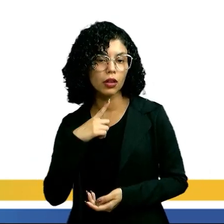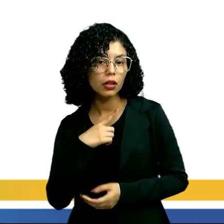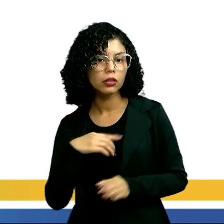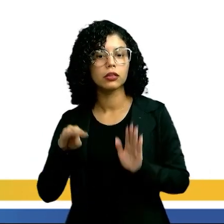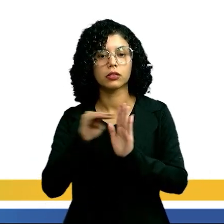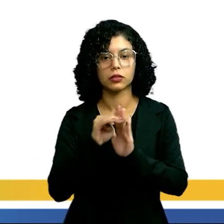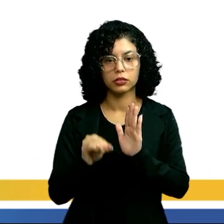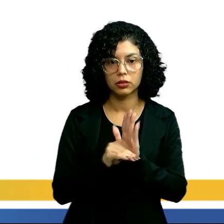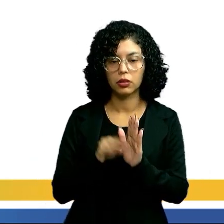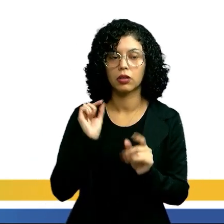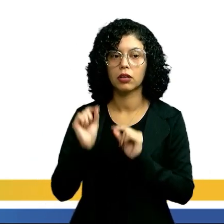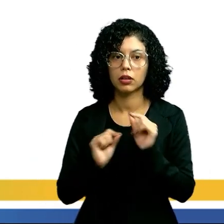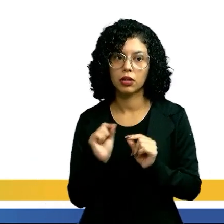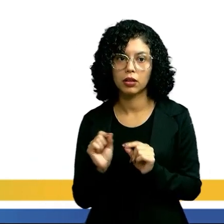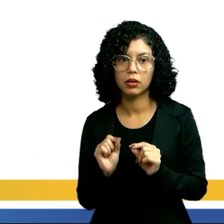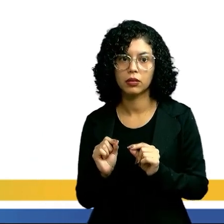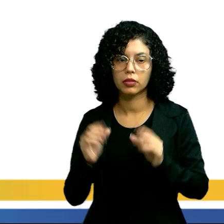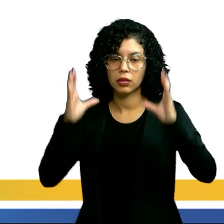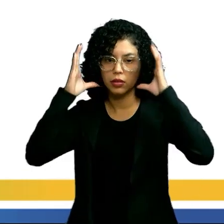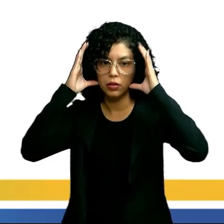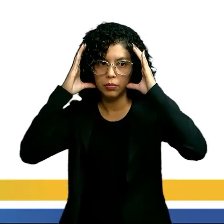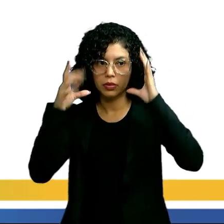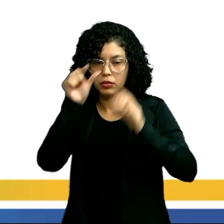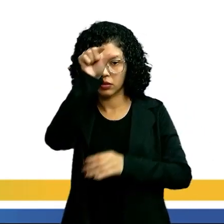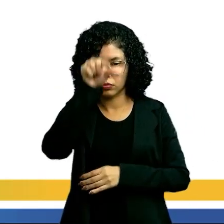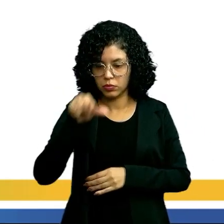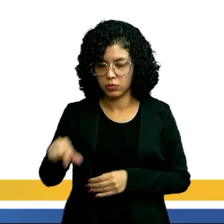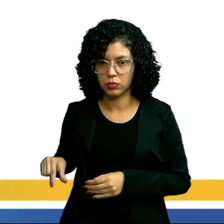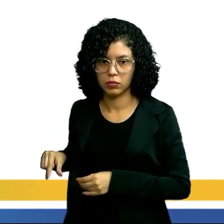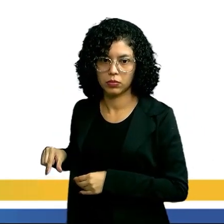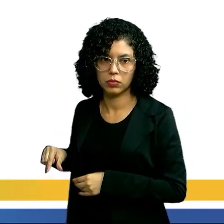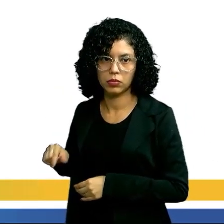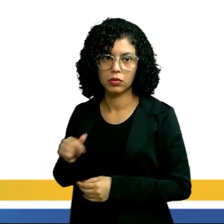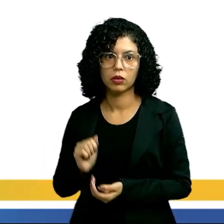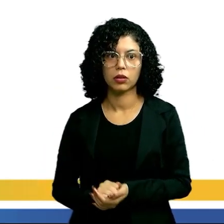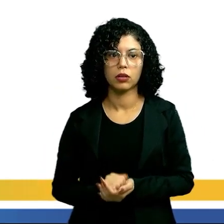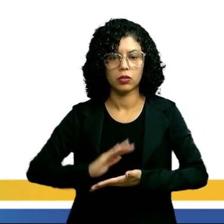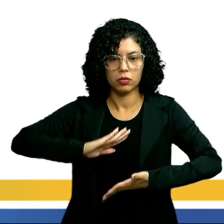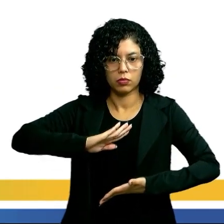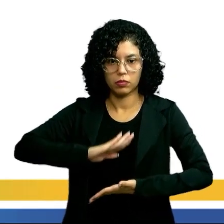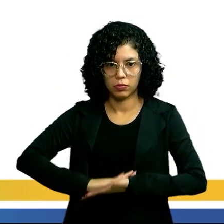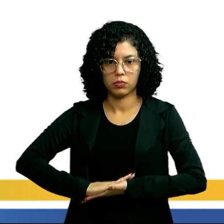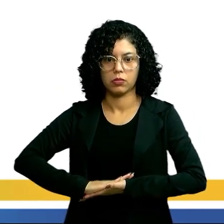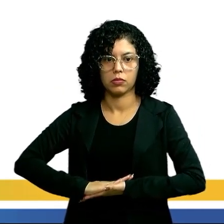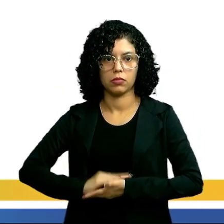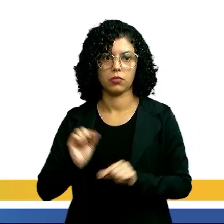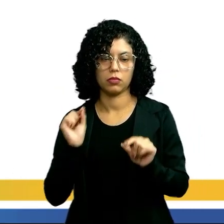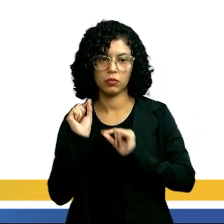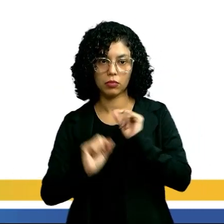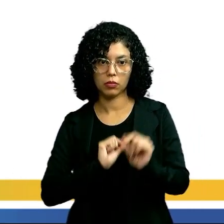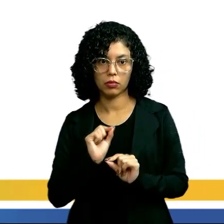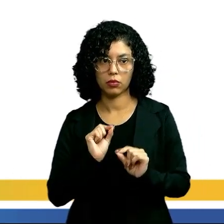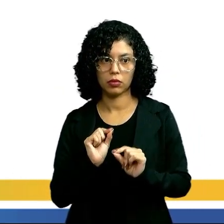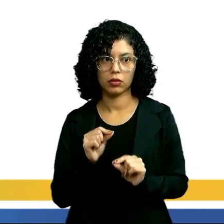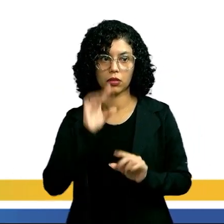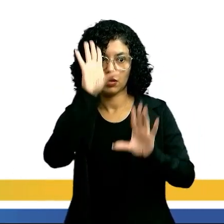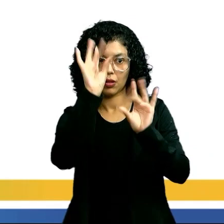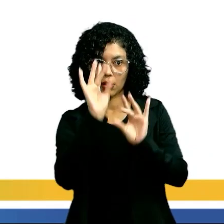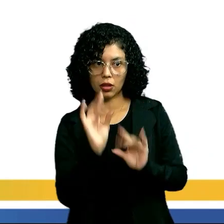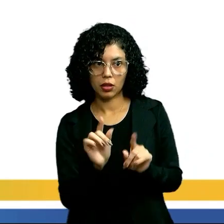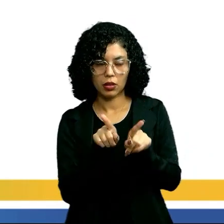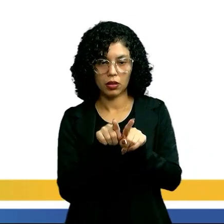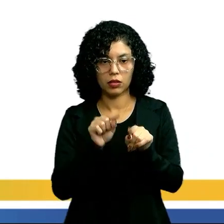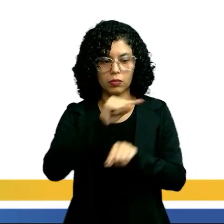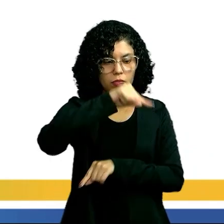classificação, pessoal, temos a parte da cabeça e tronco, tá? É um corpo achatado, mas o que difere mesmo ele é que cada